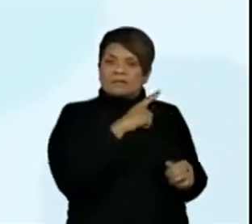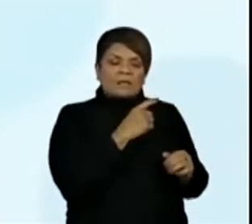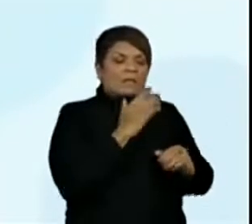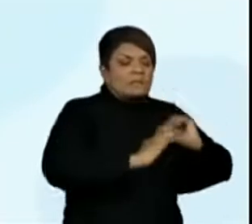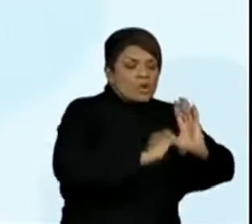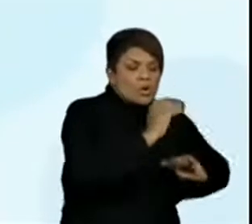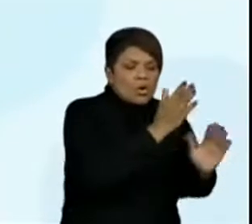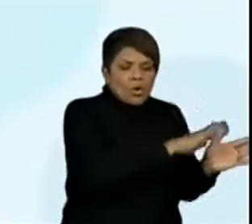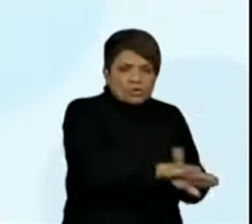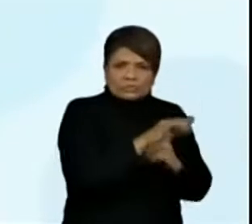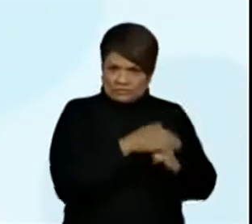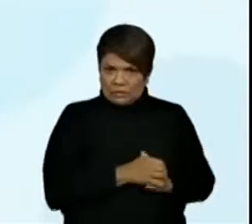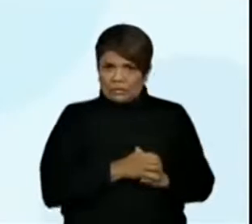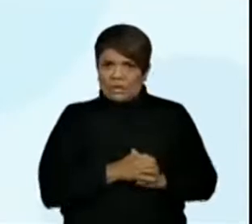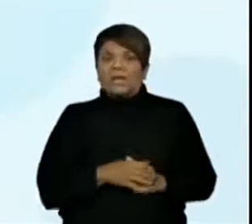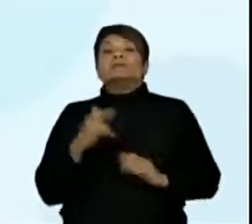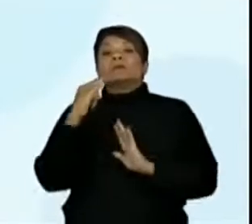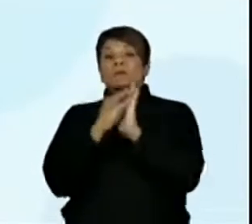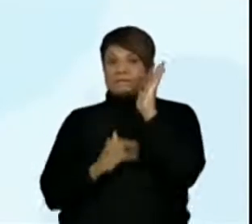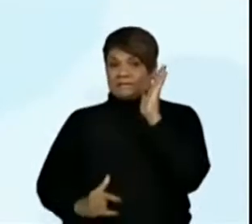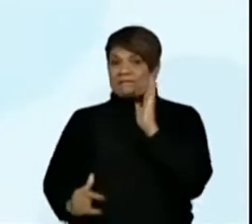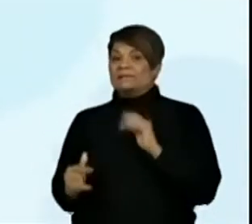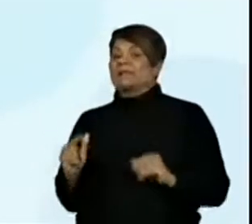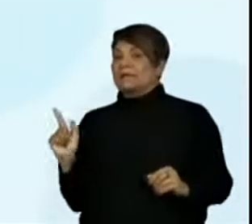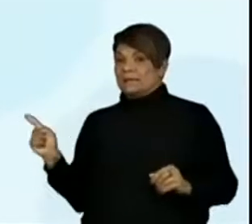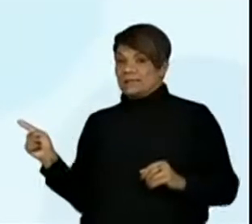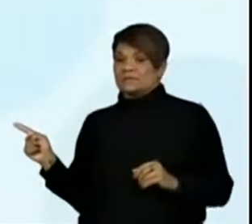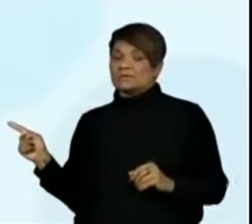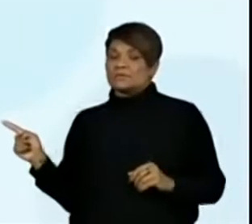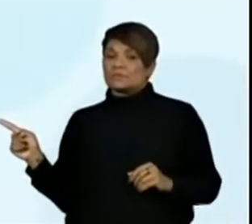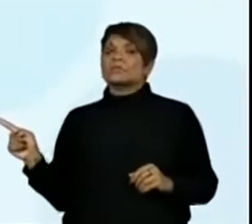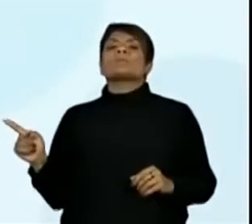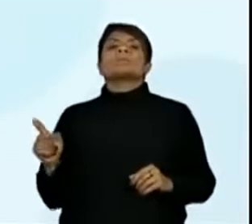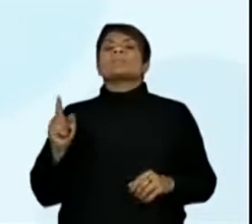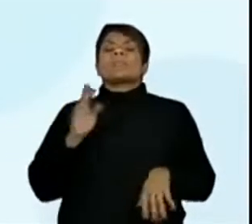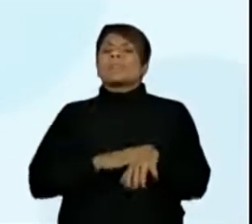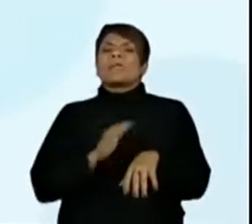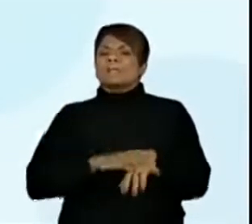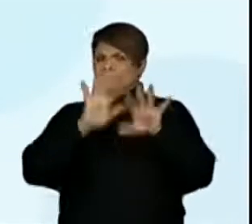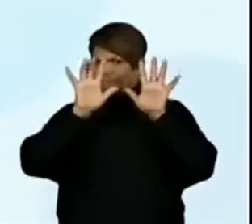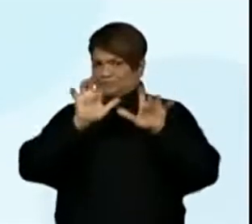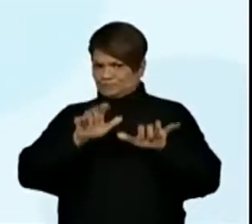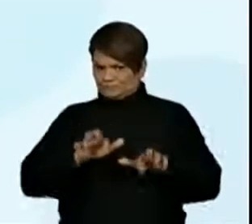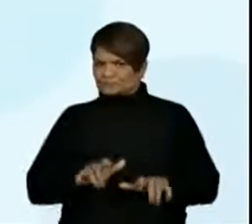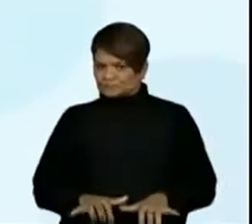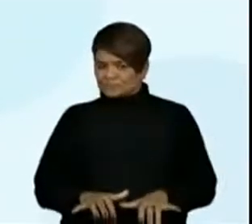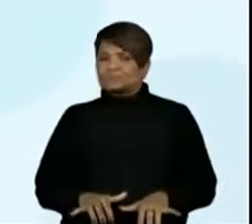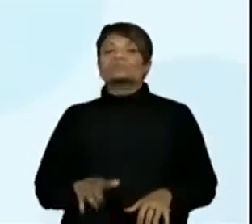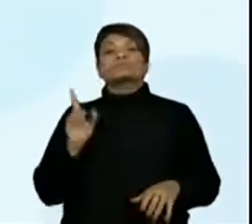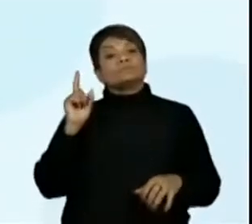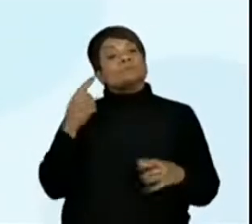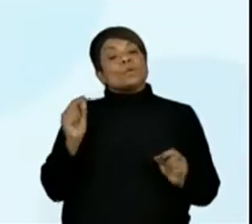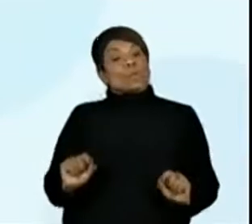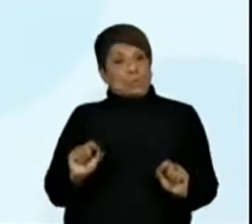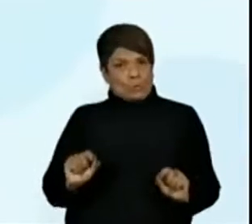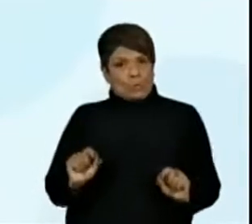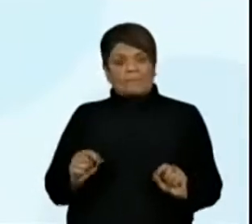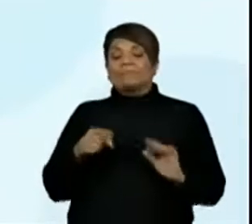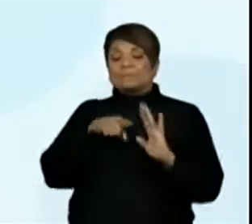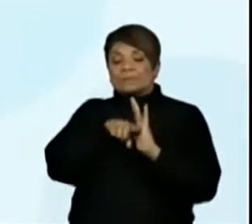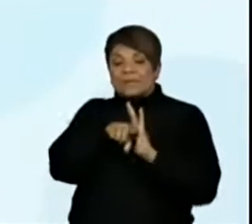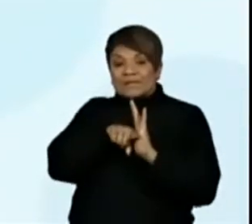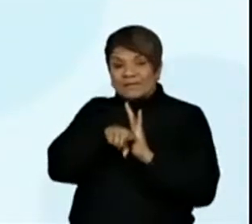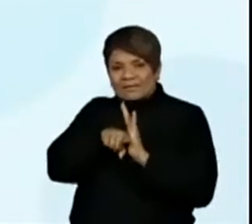produção. Esse texto que eu estou lendo para vocês, ele foi feito, ele foi desenvolvido, uma pesquisa entre